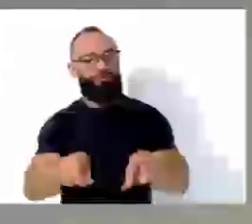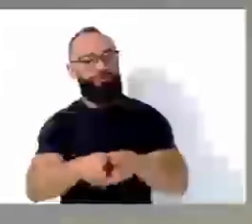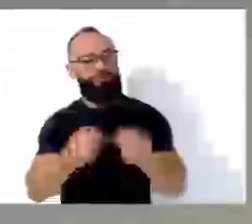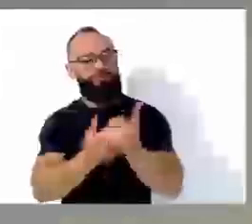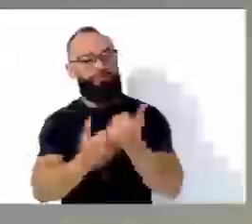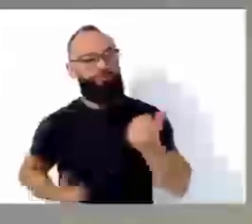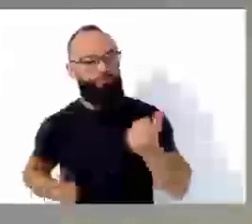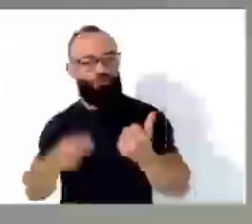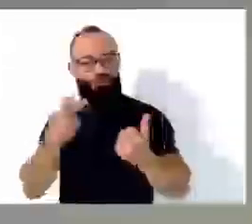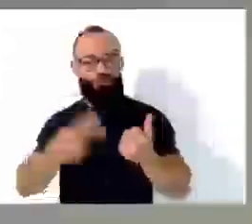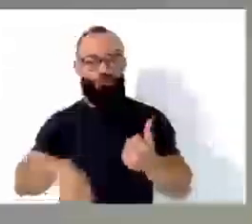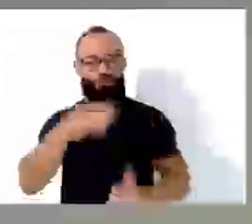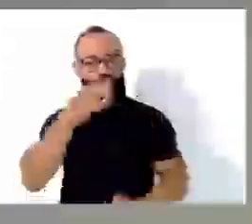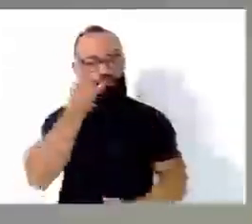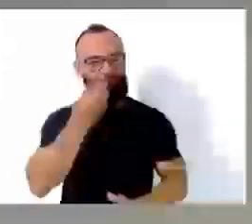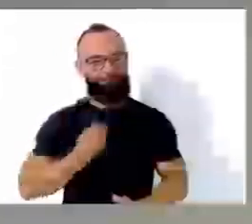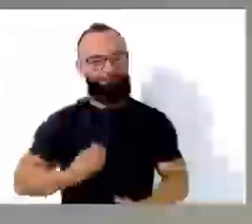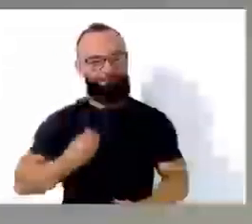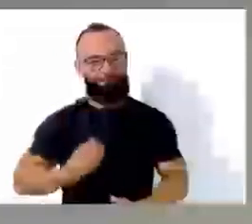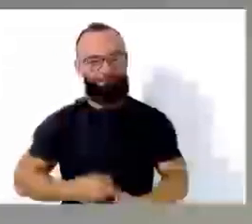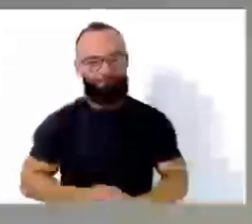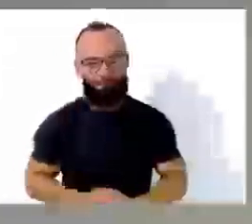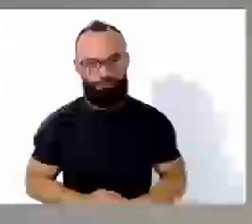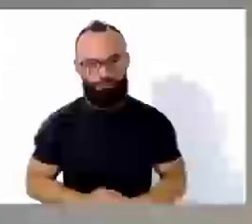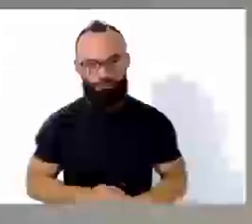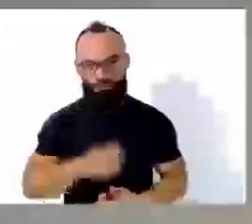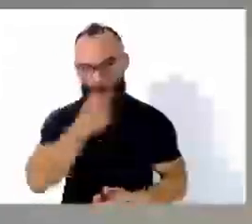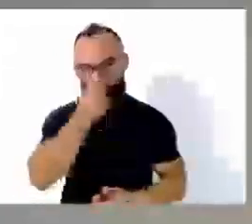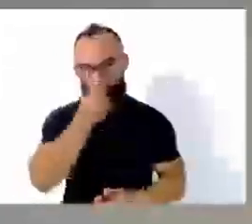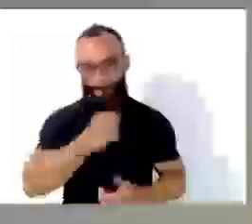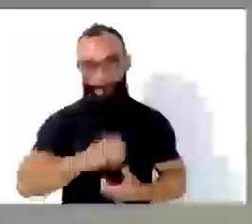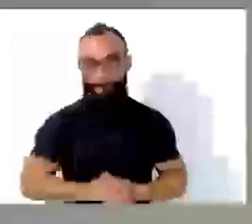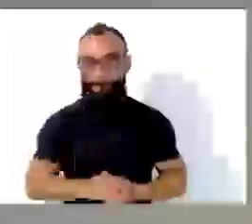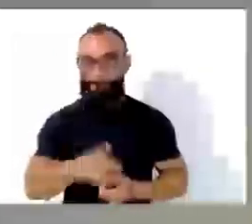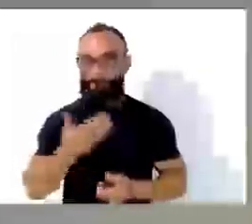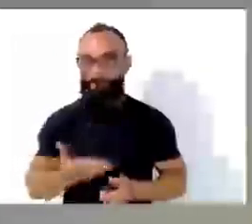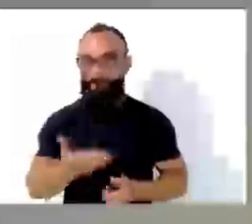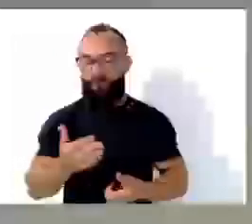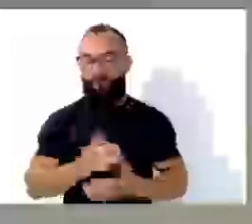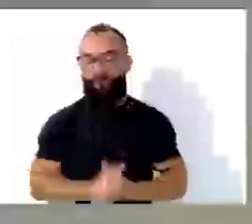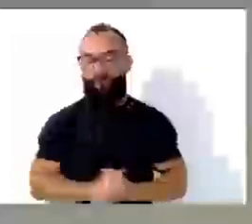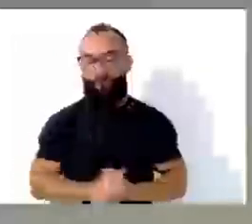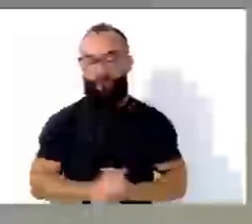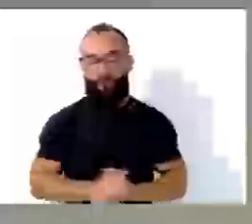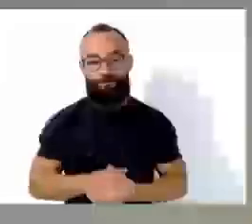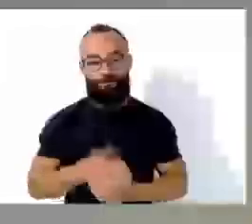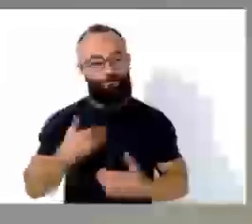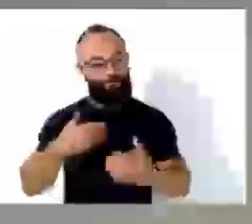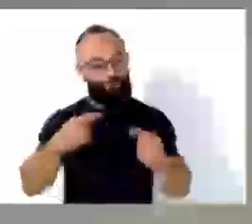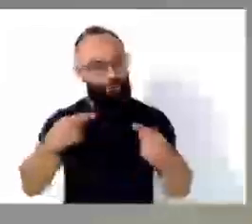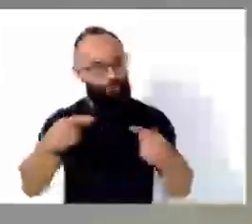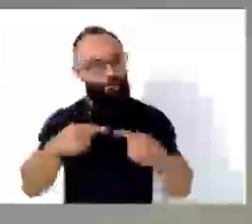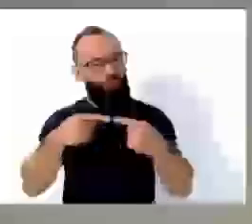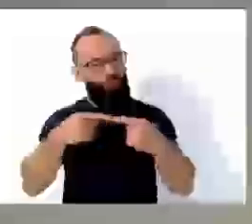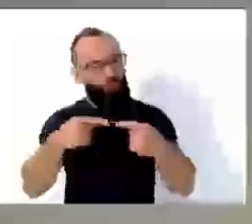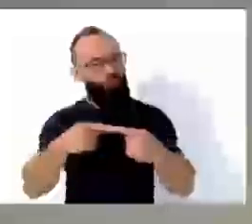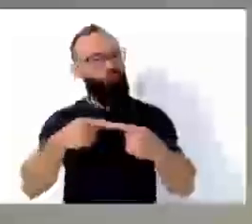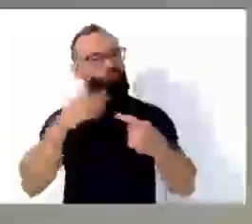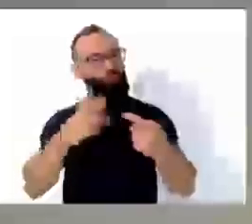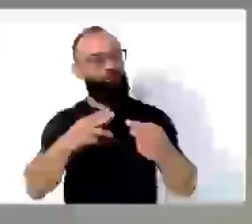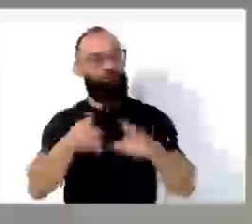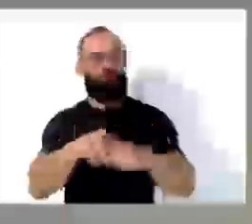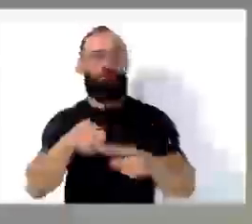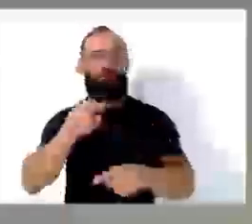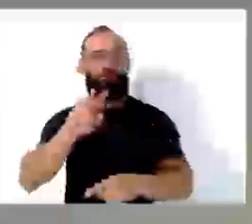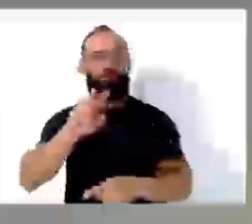já quero começar falando, pegando o gancho da parte do vereador Chapecoide, também compactuo com essa ideia do Vale de Alimentação